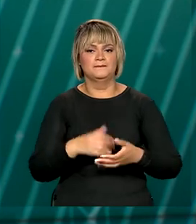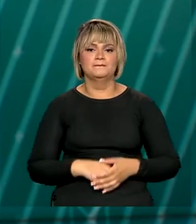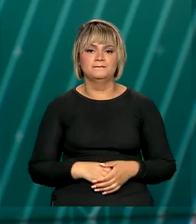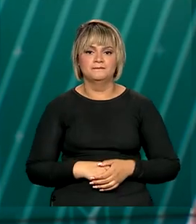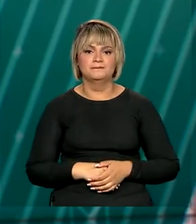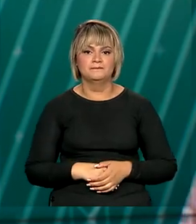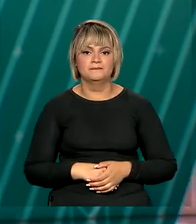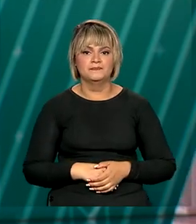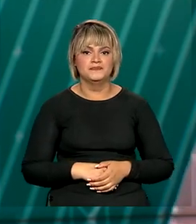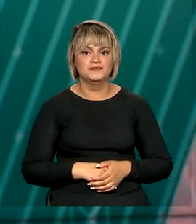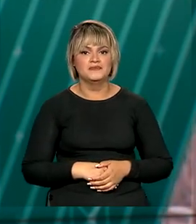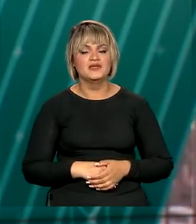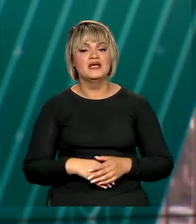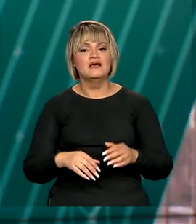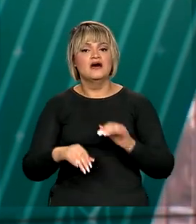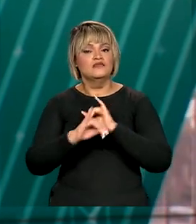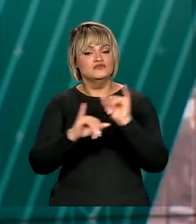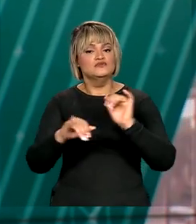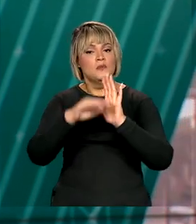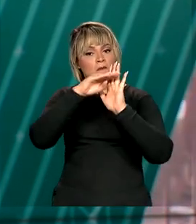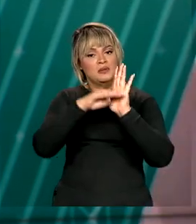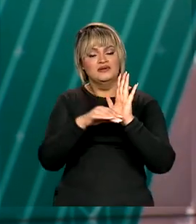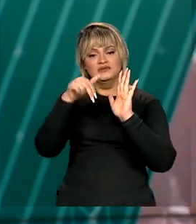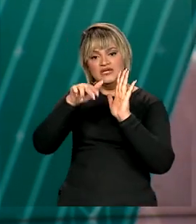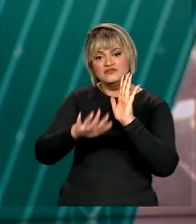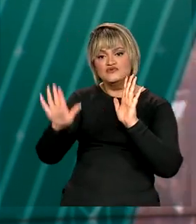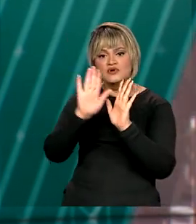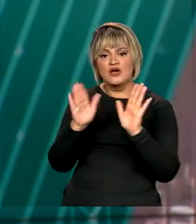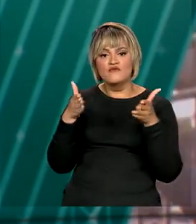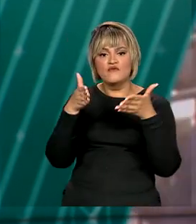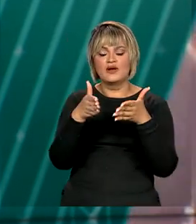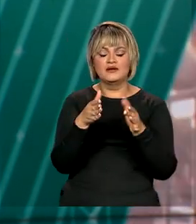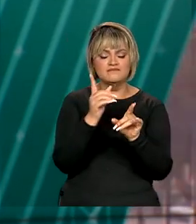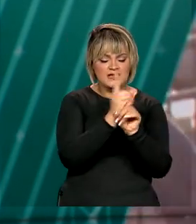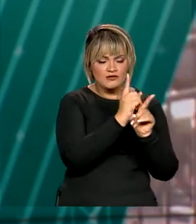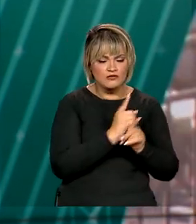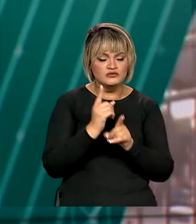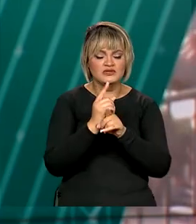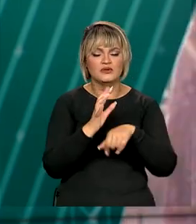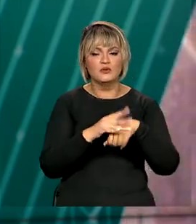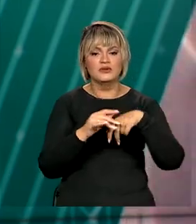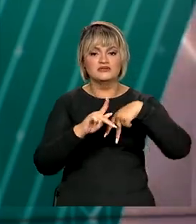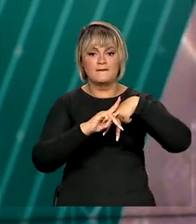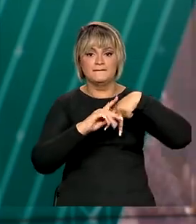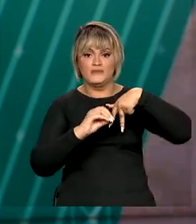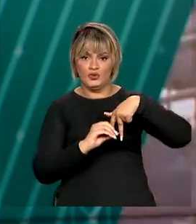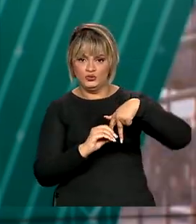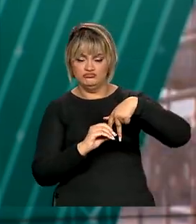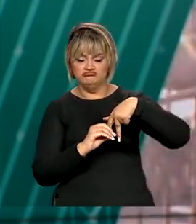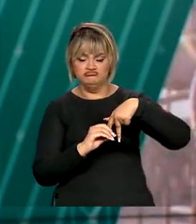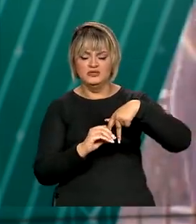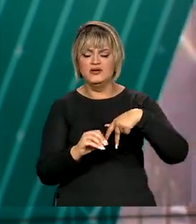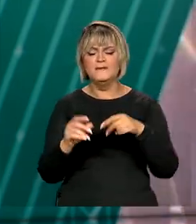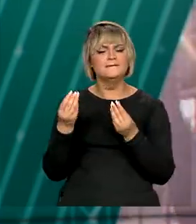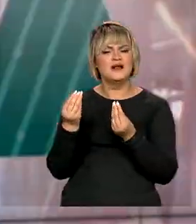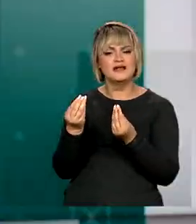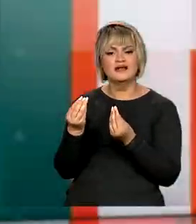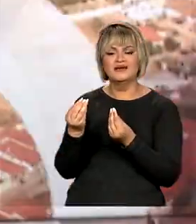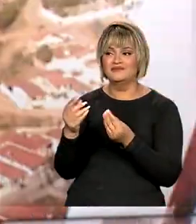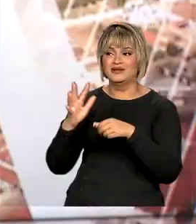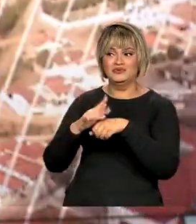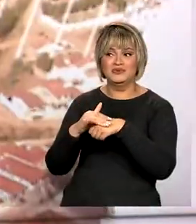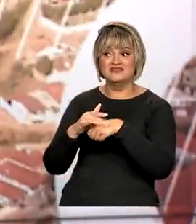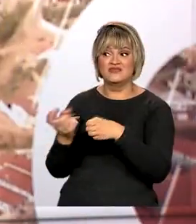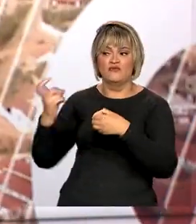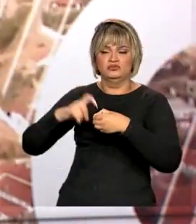Foi lançado um Plano Nacional de Resposta para detectar a poliomielite no Brasil. O principal objetivo é evitar